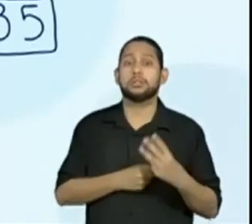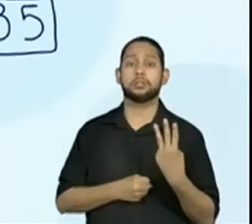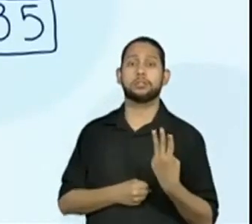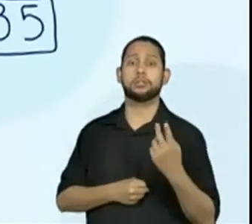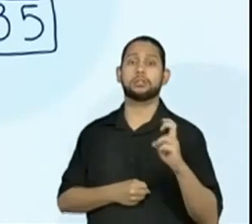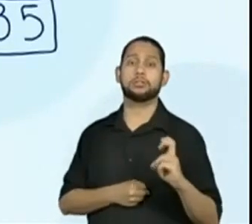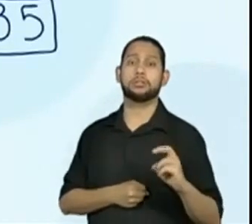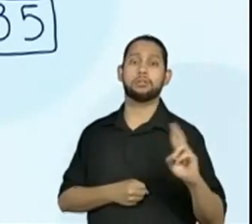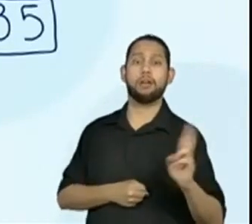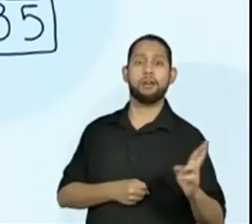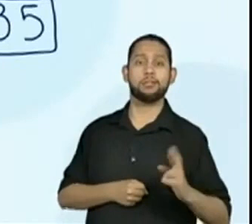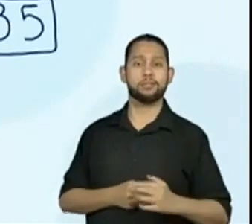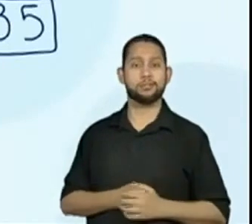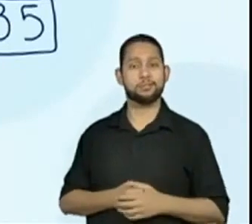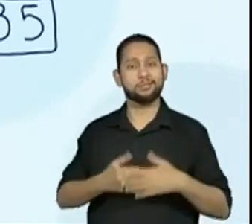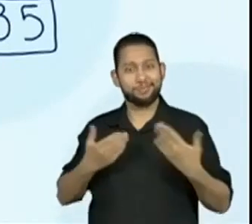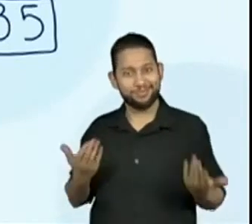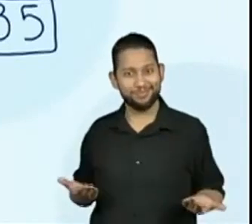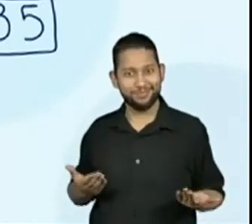35 reais.